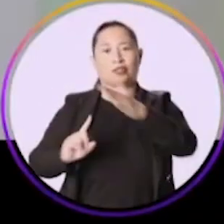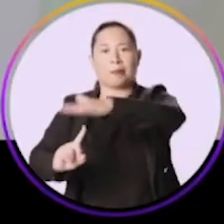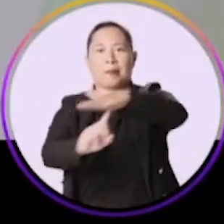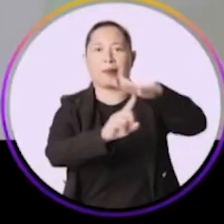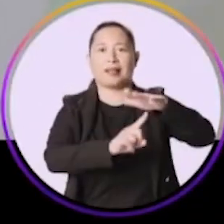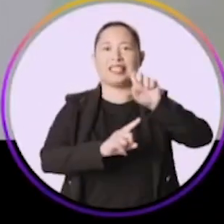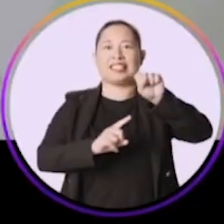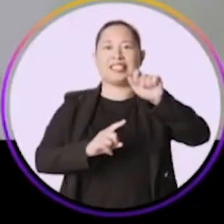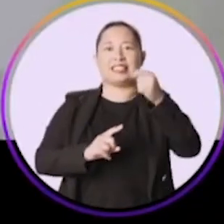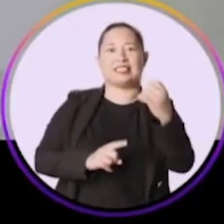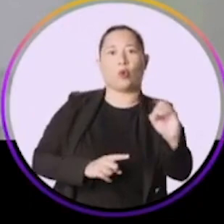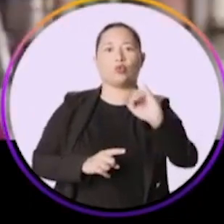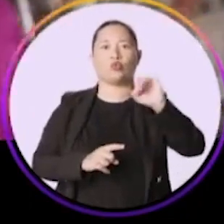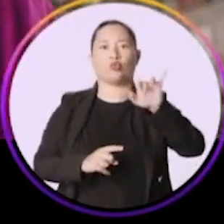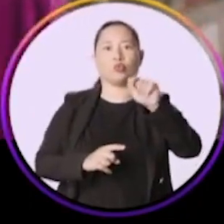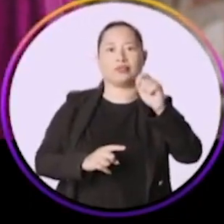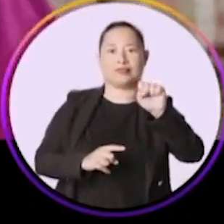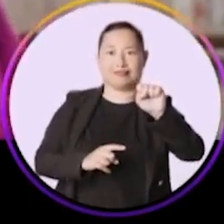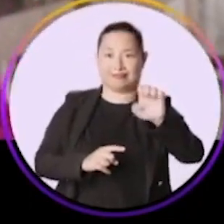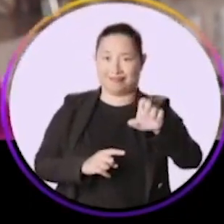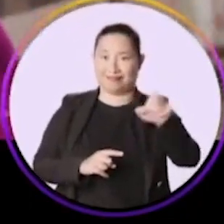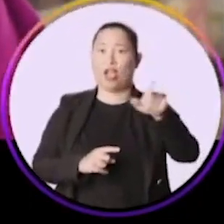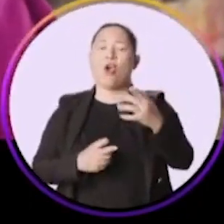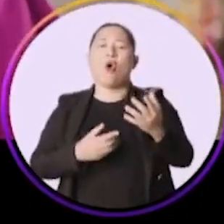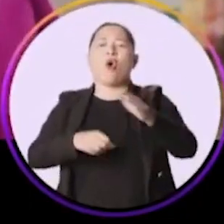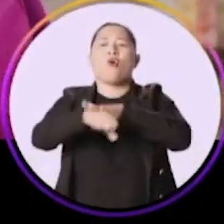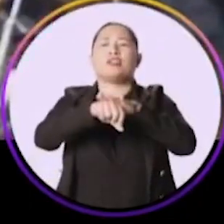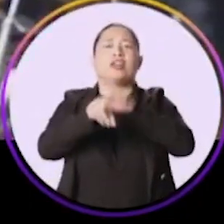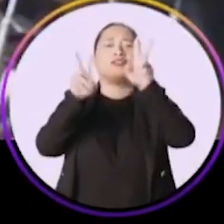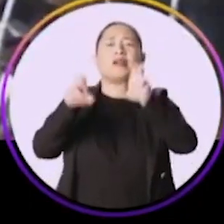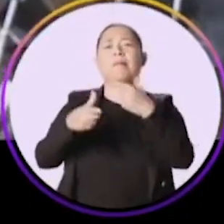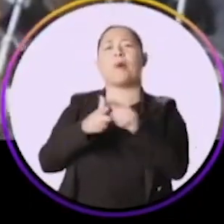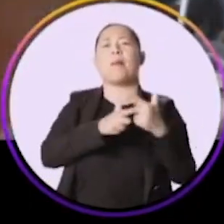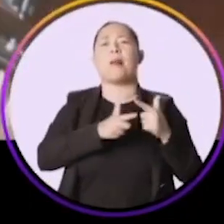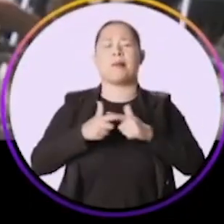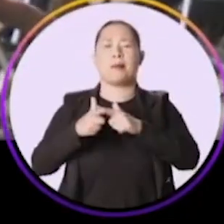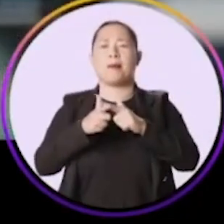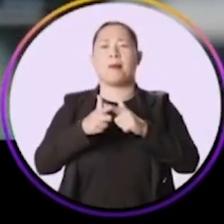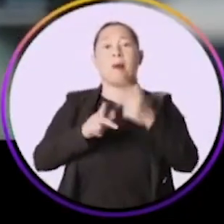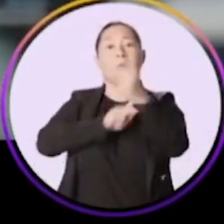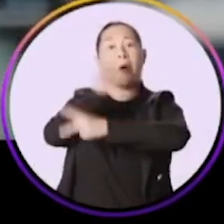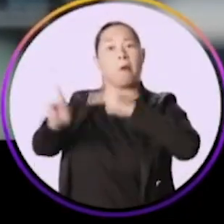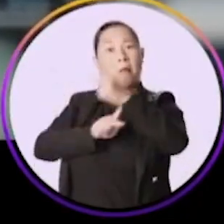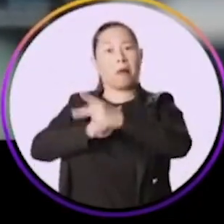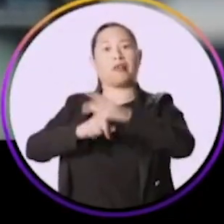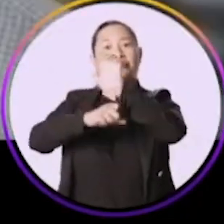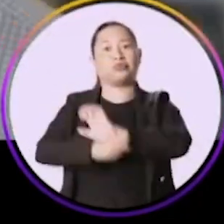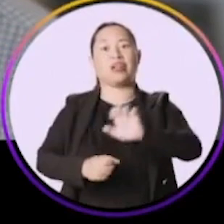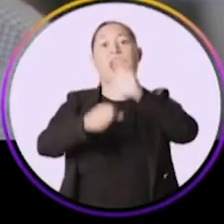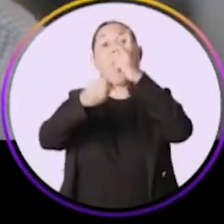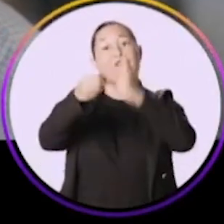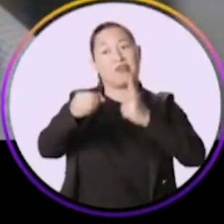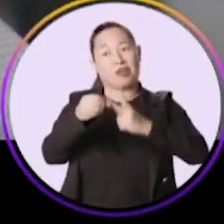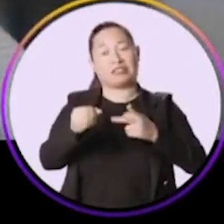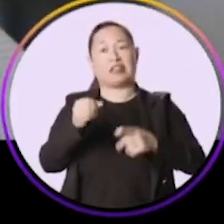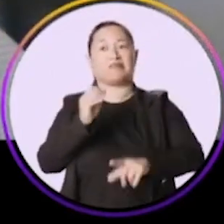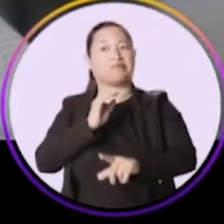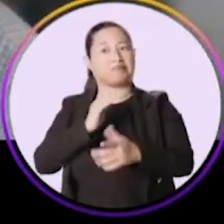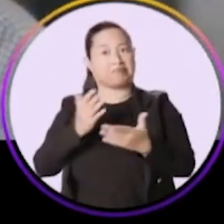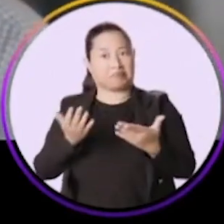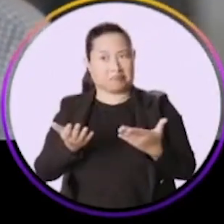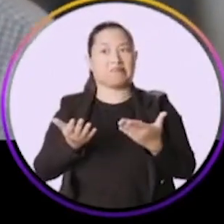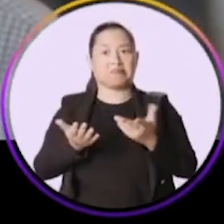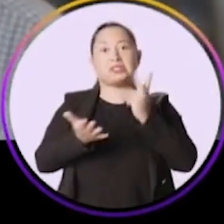aqui no mercado de São José para conversar sobre os problemas da região metropolitana do Recife. A região mais populosa do nosso estado. A violência aqui tem sido